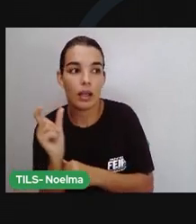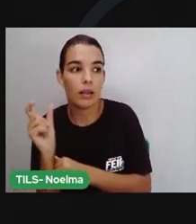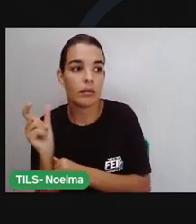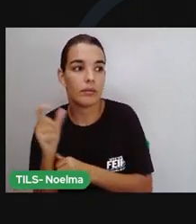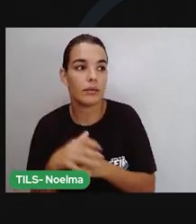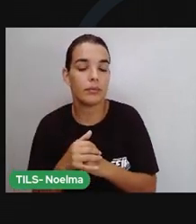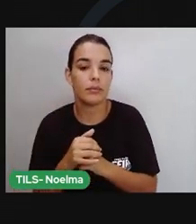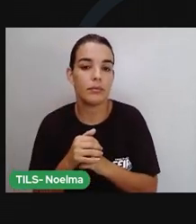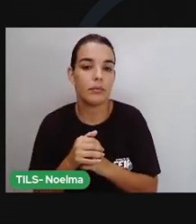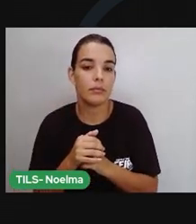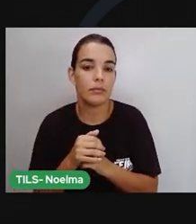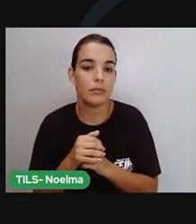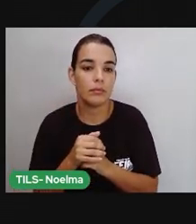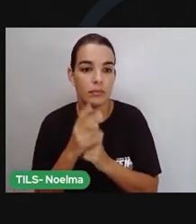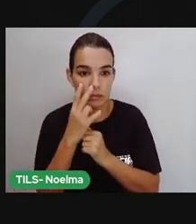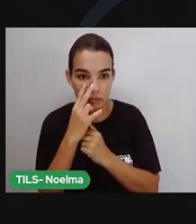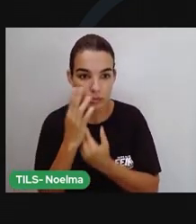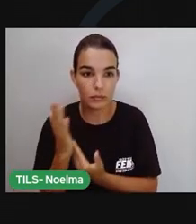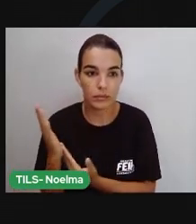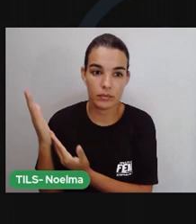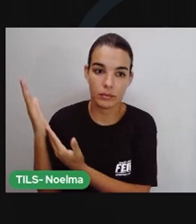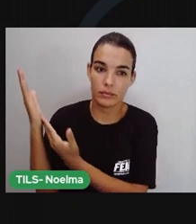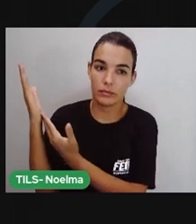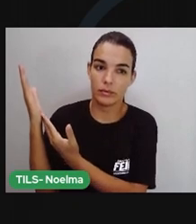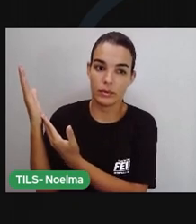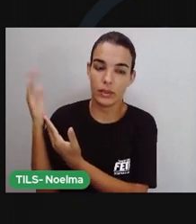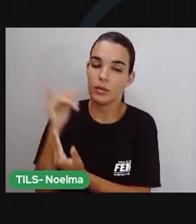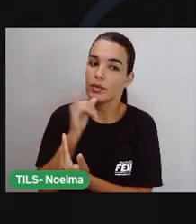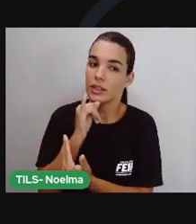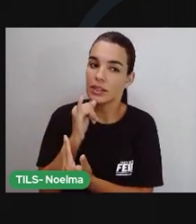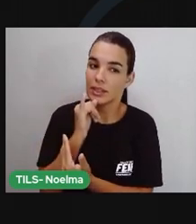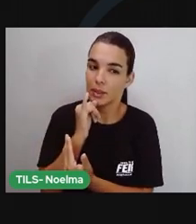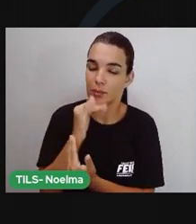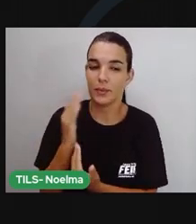Azeitona. Menino.